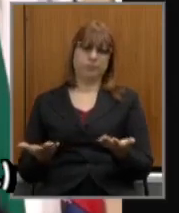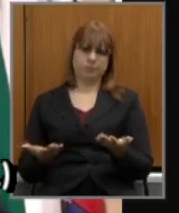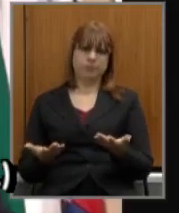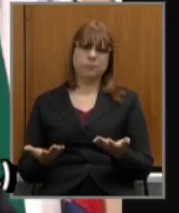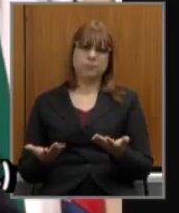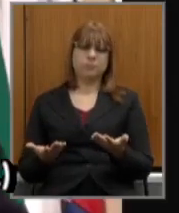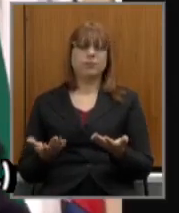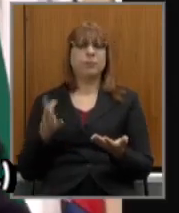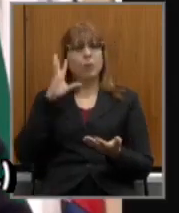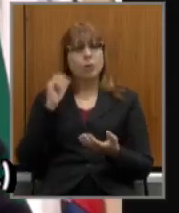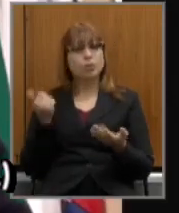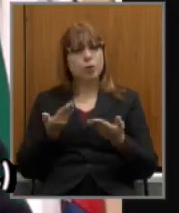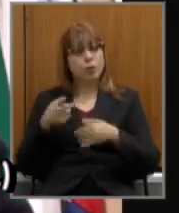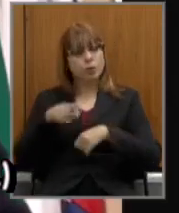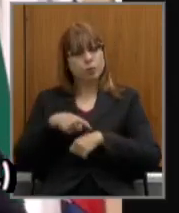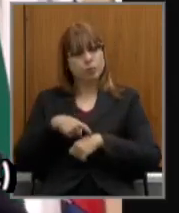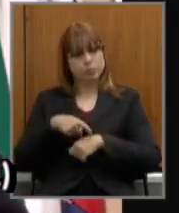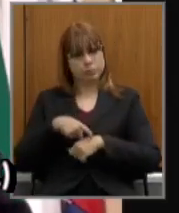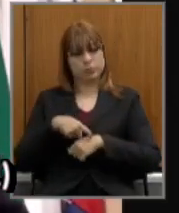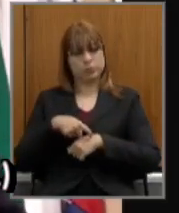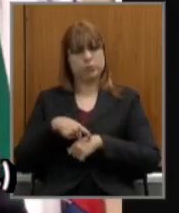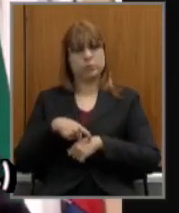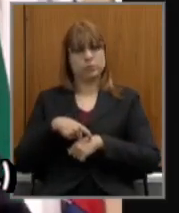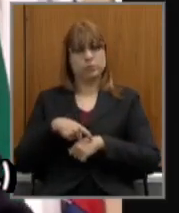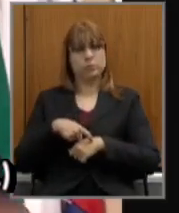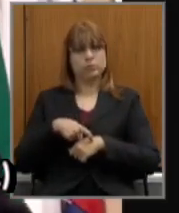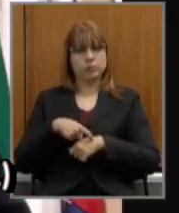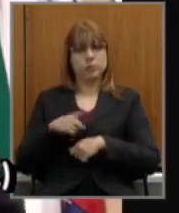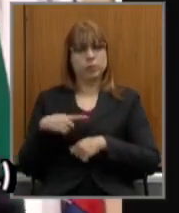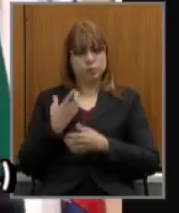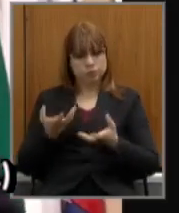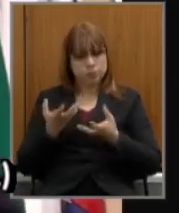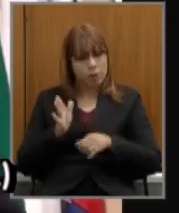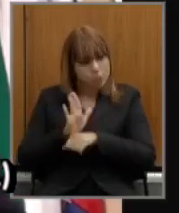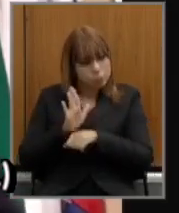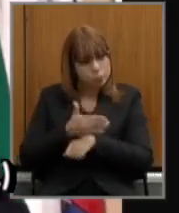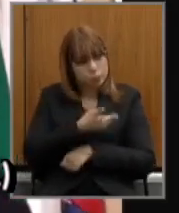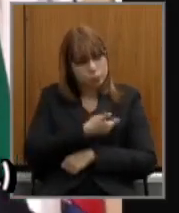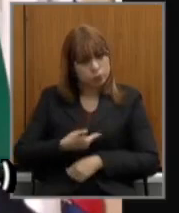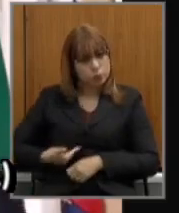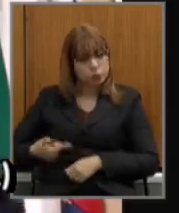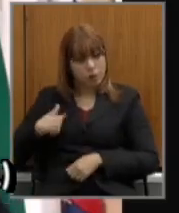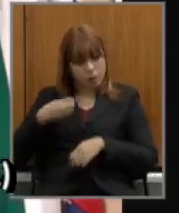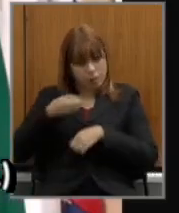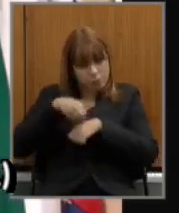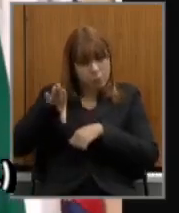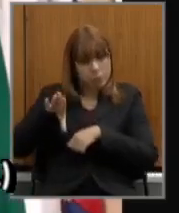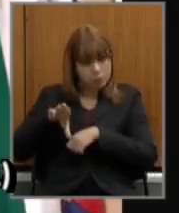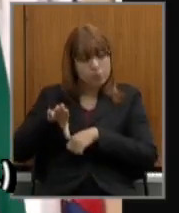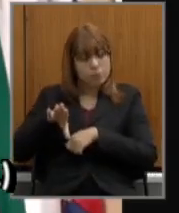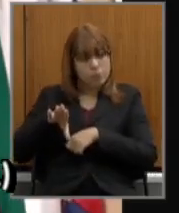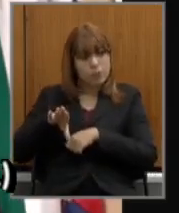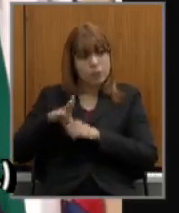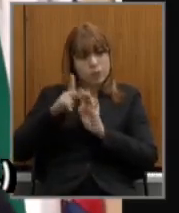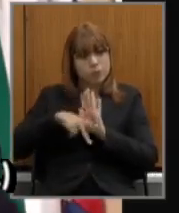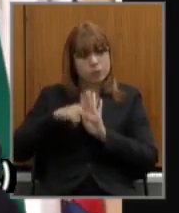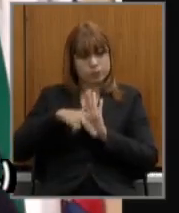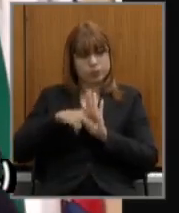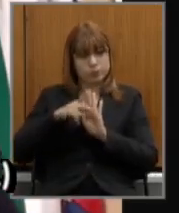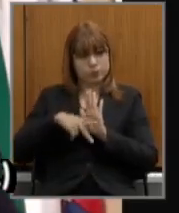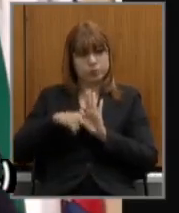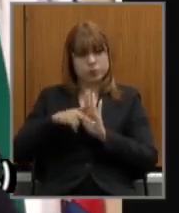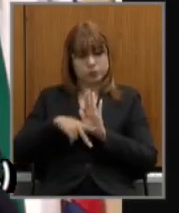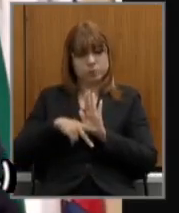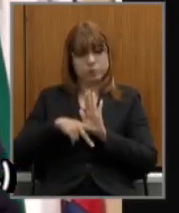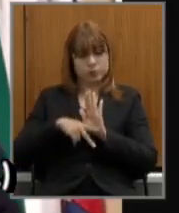momento nós inteiramente nós queremos ajudar o governo eu mandei um projeto para a Assembleia do Plantão Digital